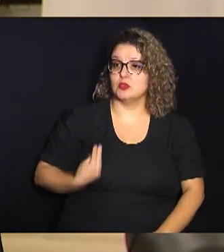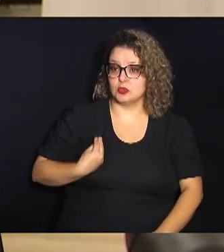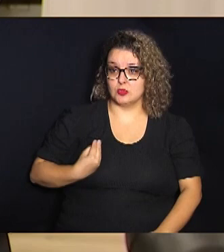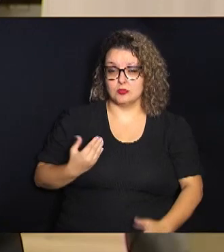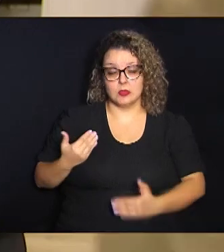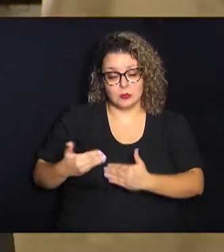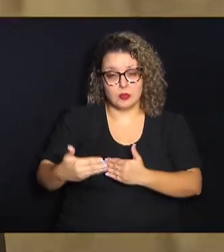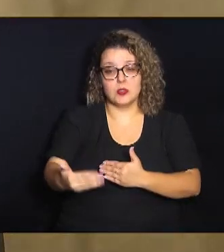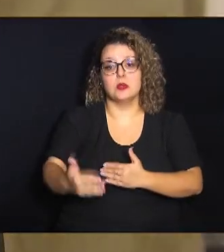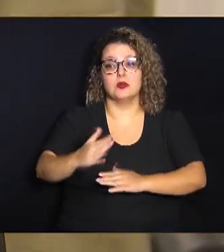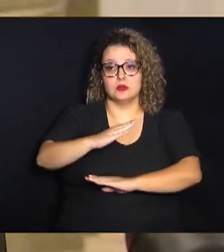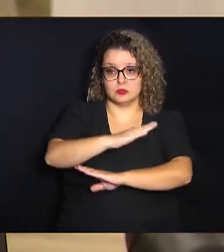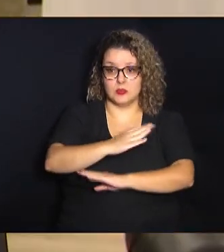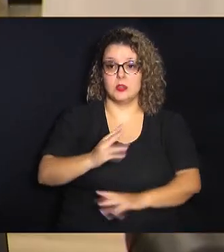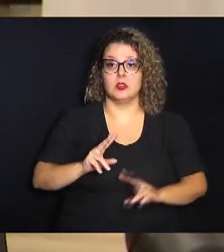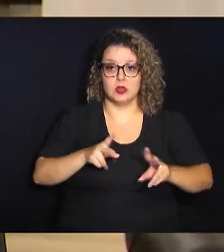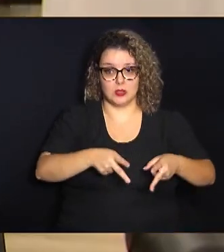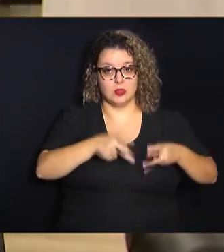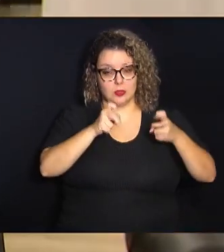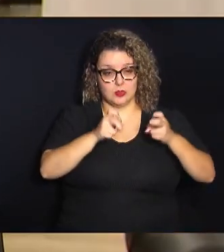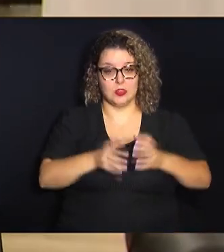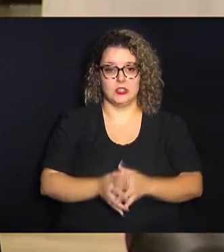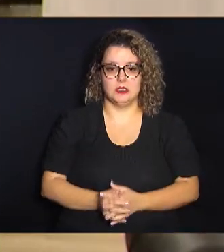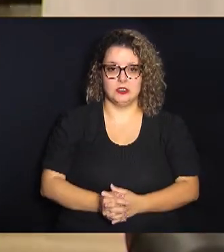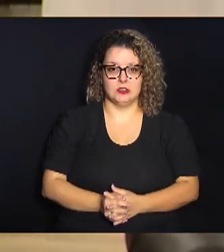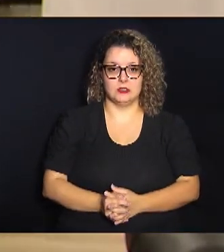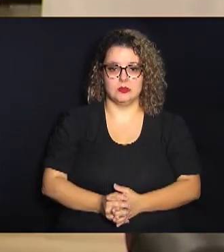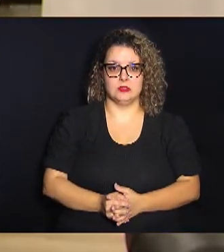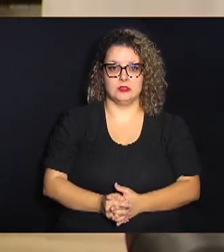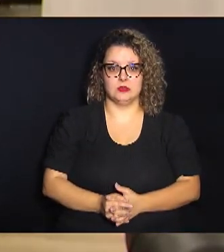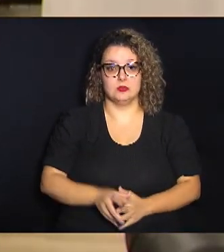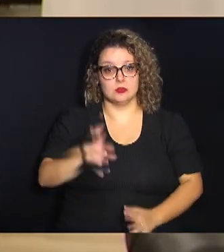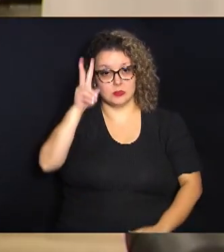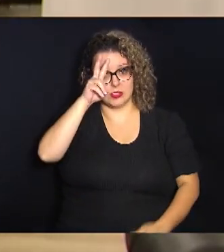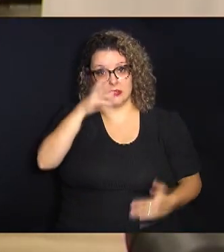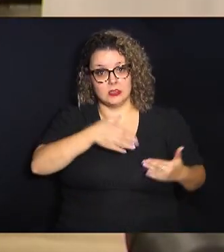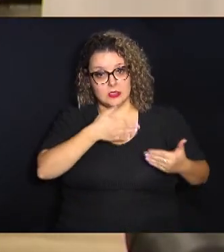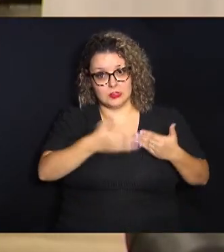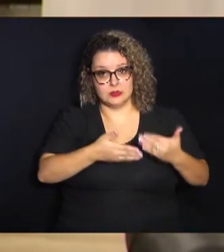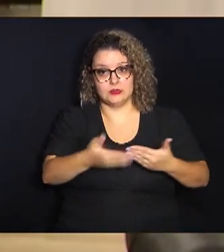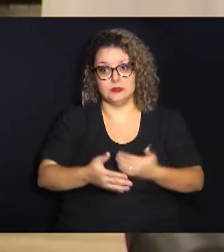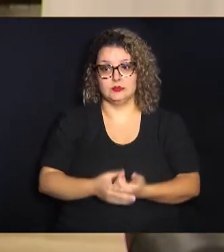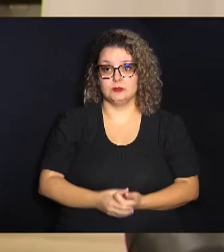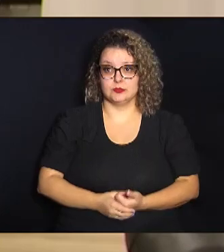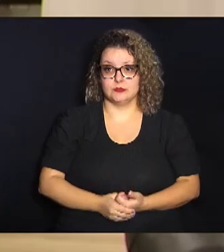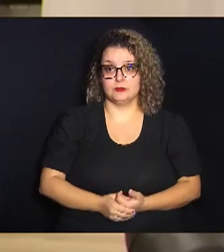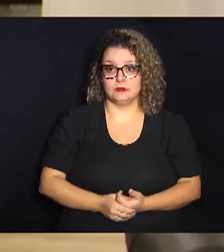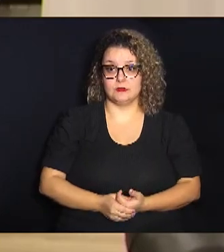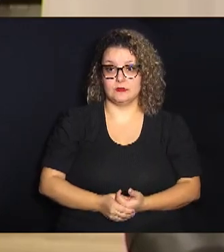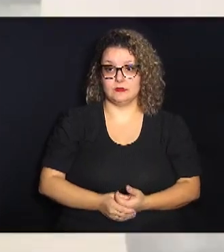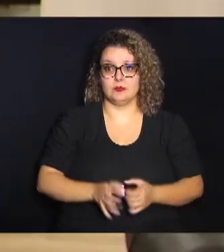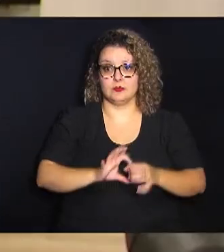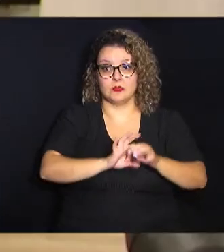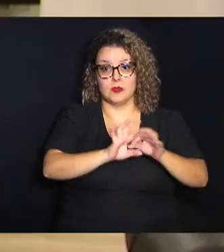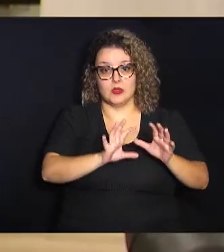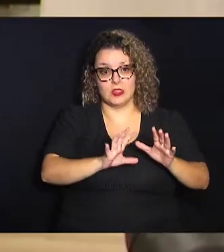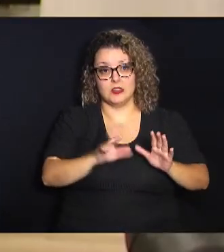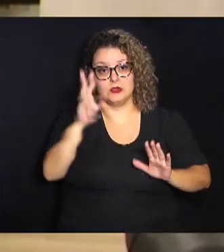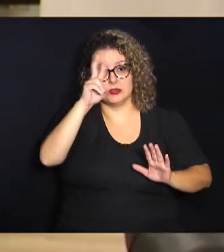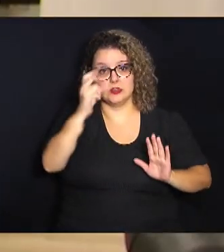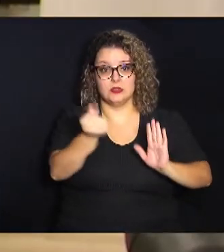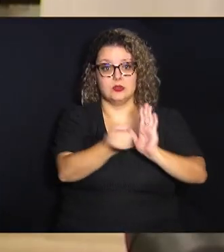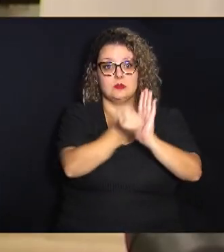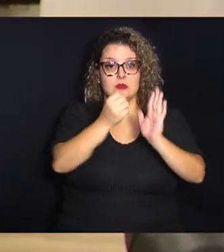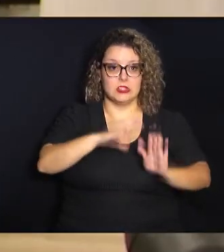aqui, reconhecendo pela história aqueles que deixaram um legado pra cidade. A